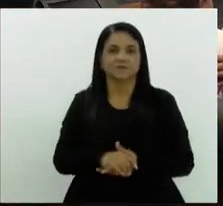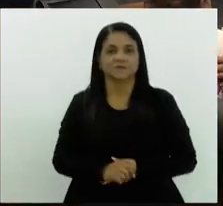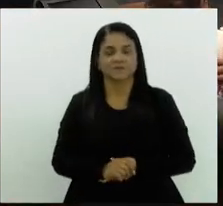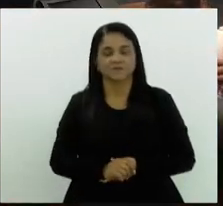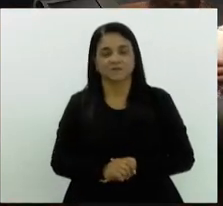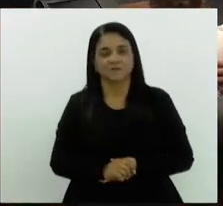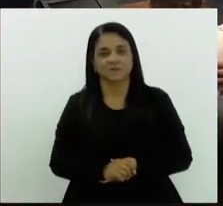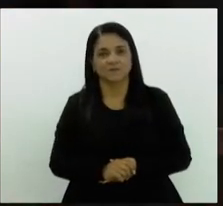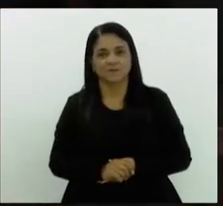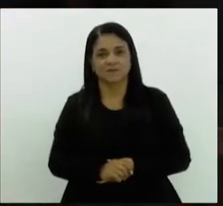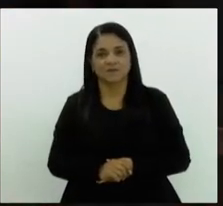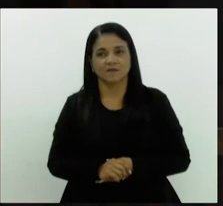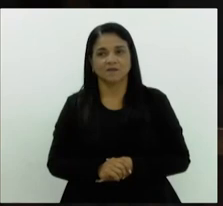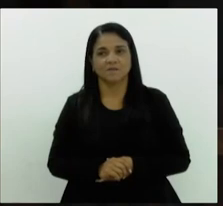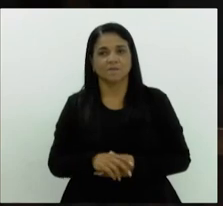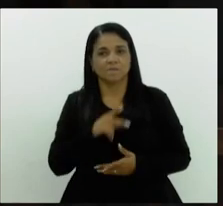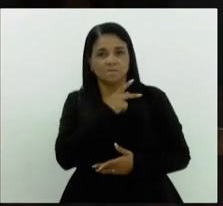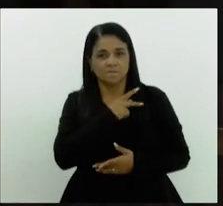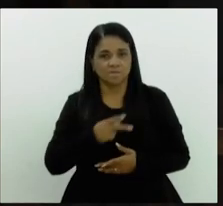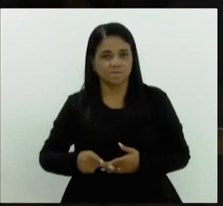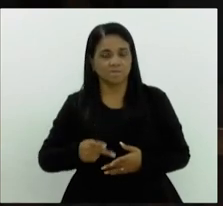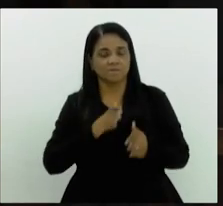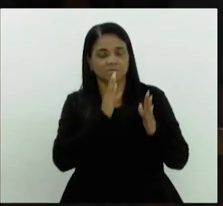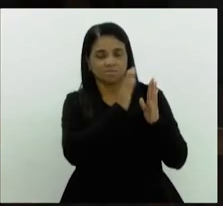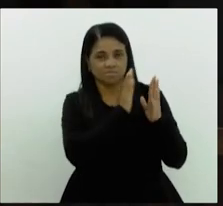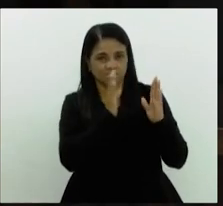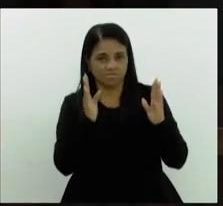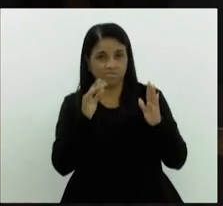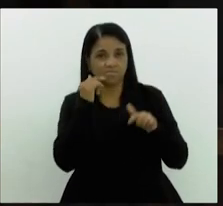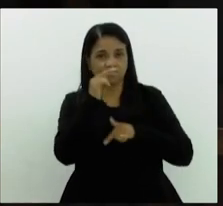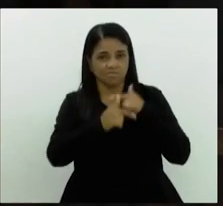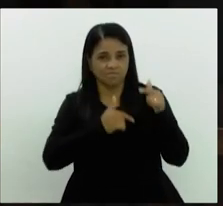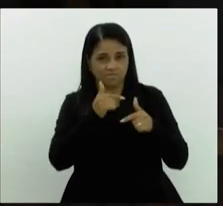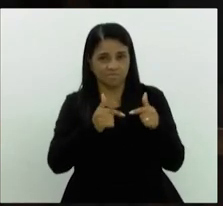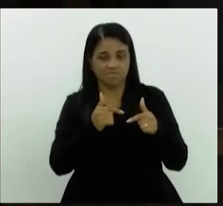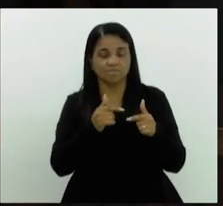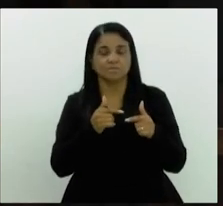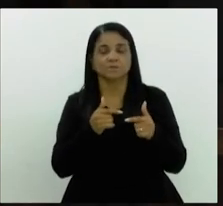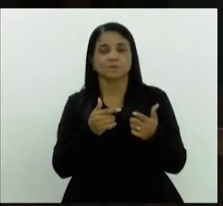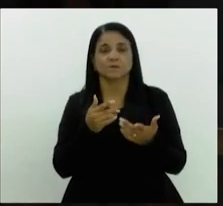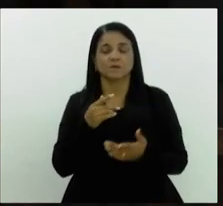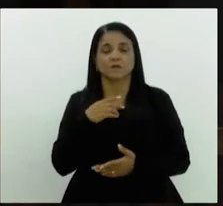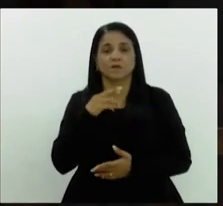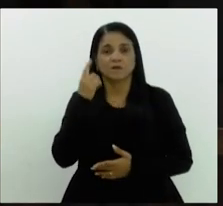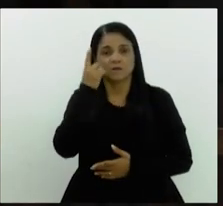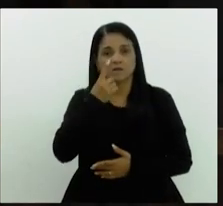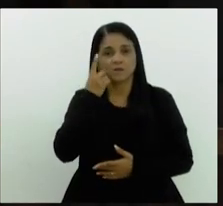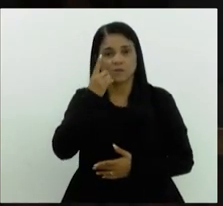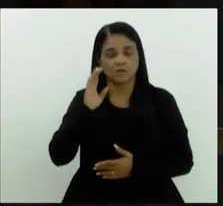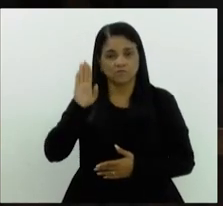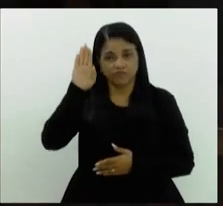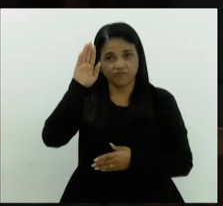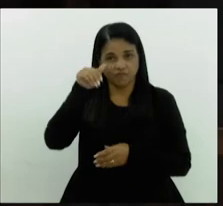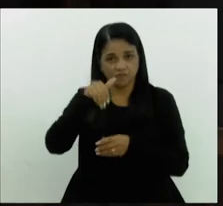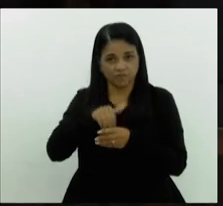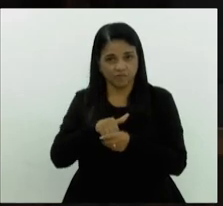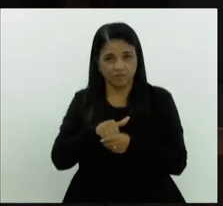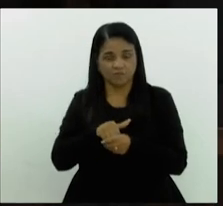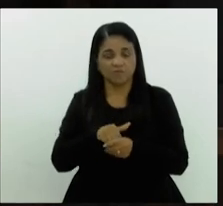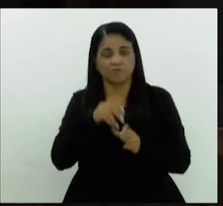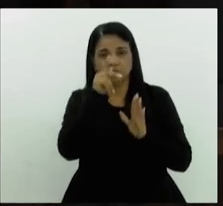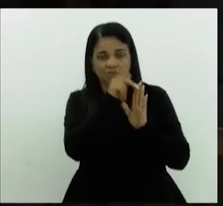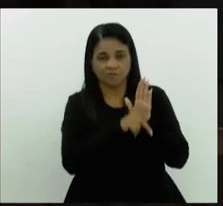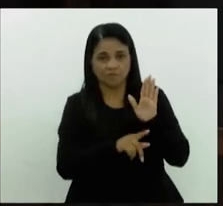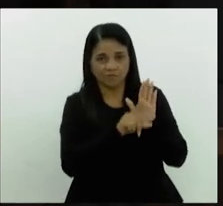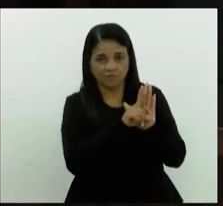chamar a presidência, chamar os trabalhos à ordem e nosso nobre deputado vai declarar o seu projeto.